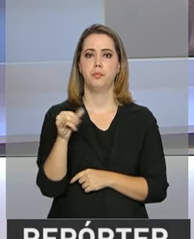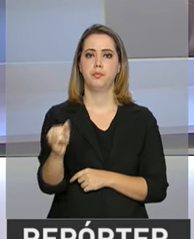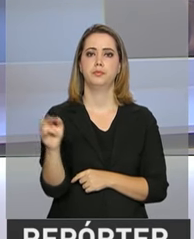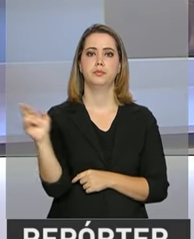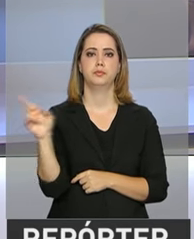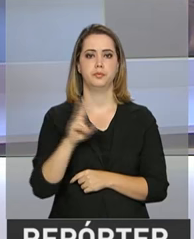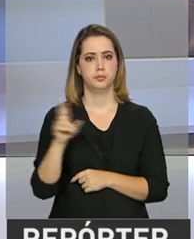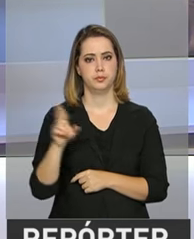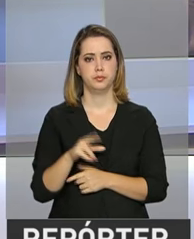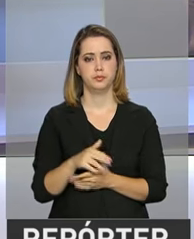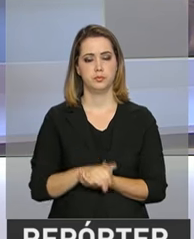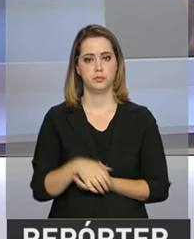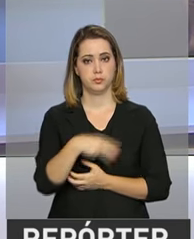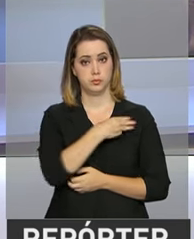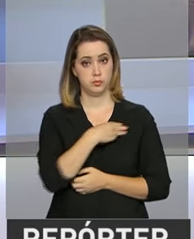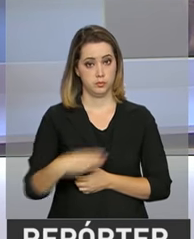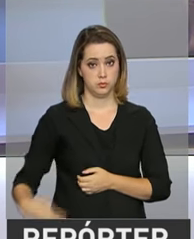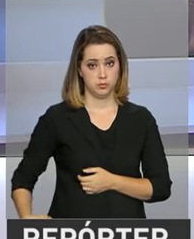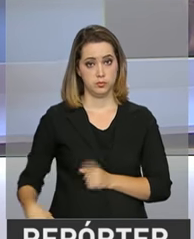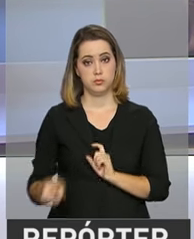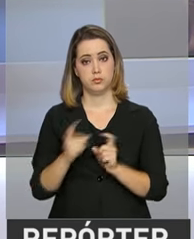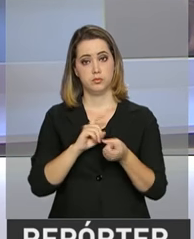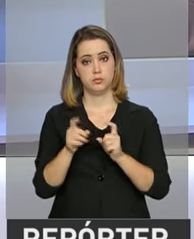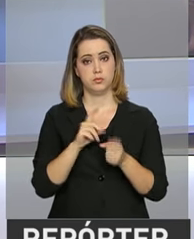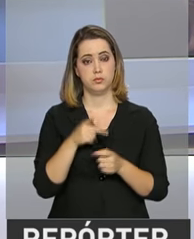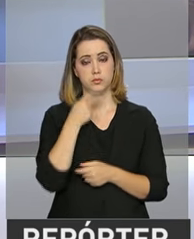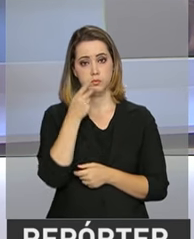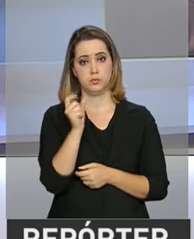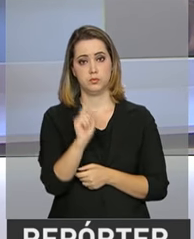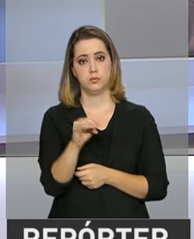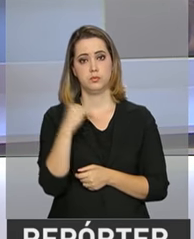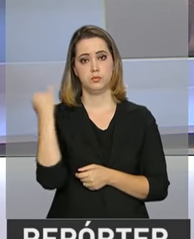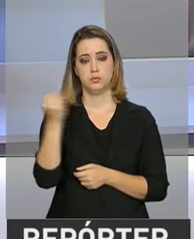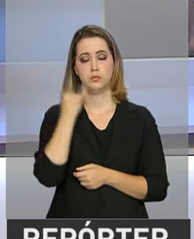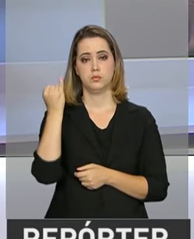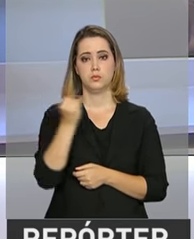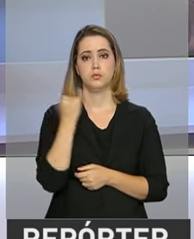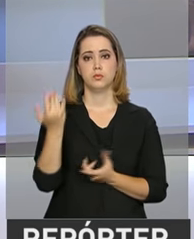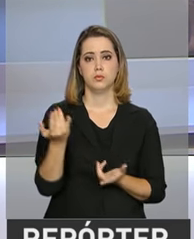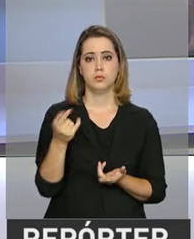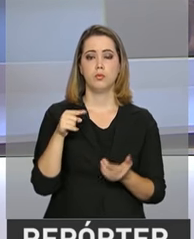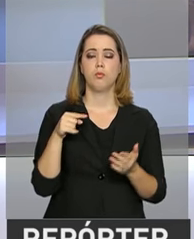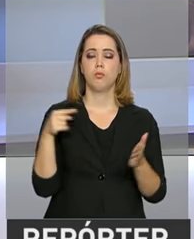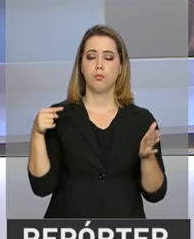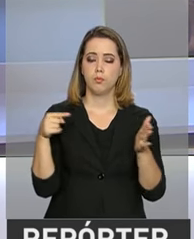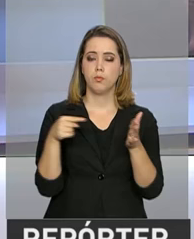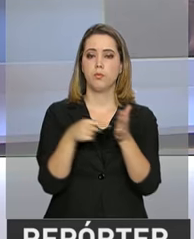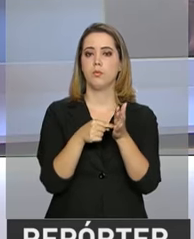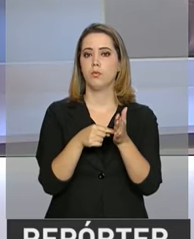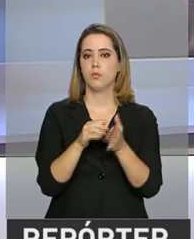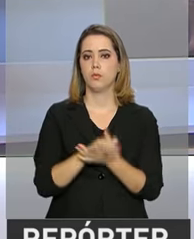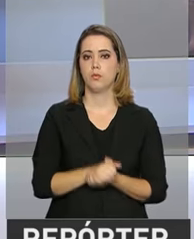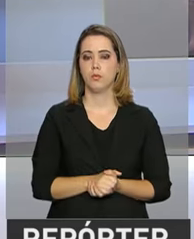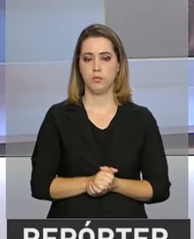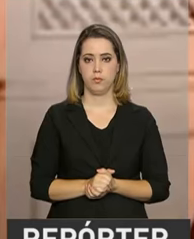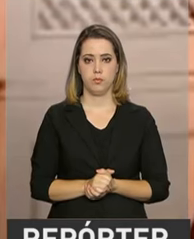bilhões de reais. O ministro da Fazenda, Henrique Meirelles, falou sobre a importância do cumprimento da meta.